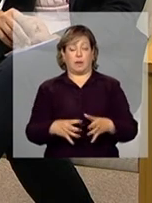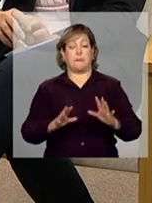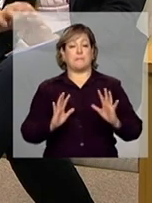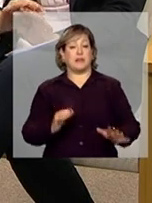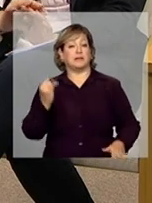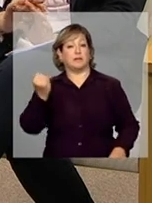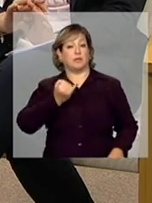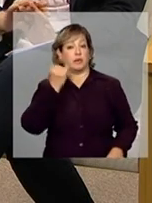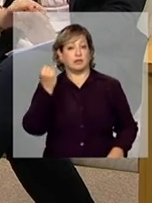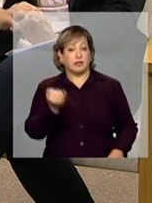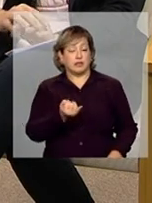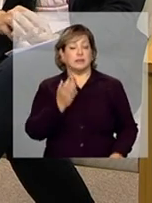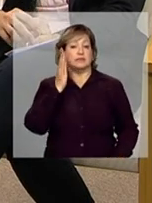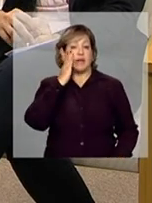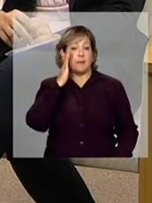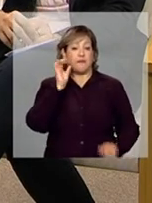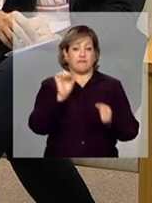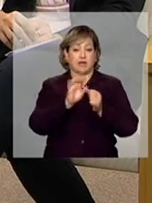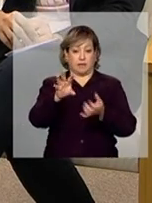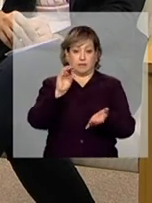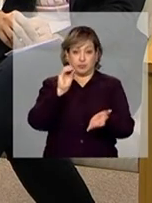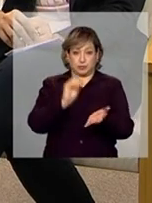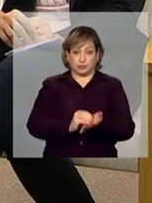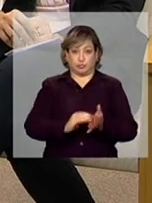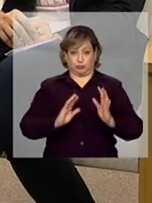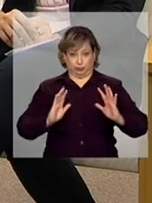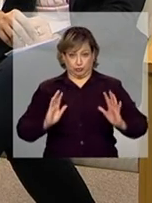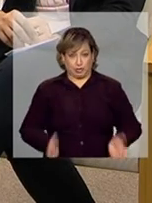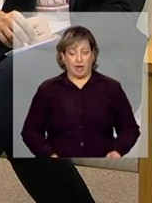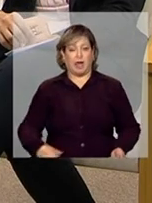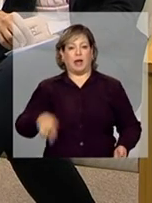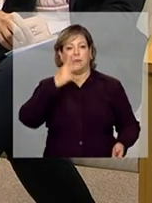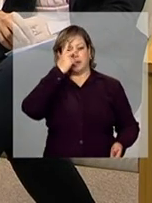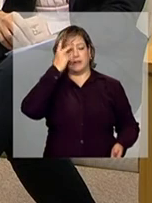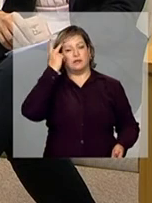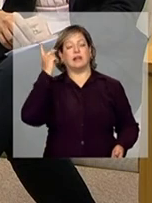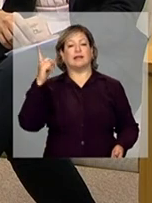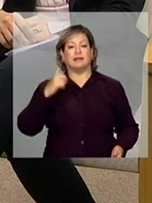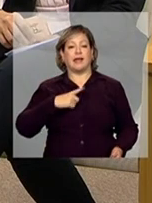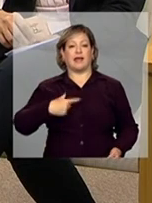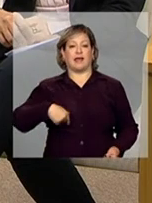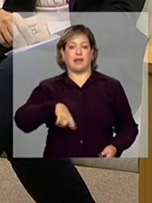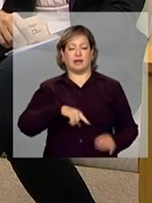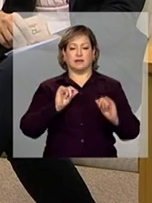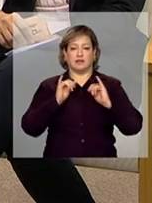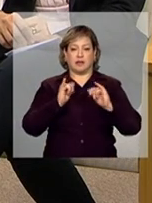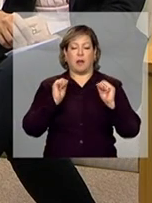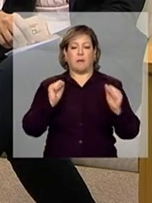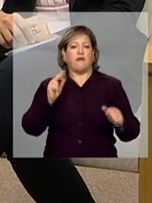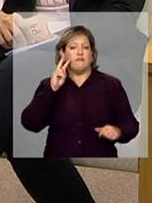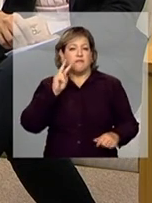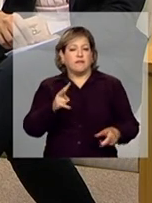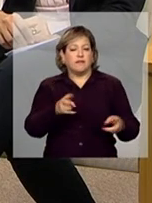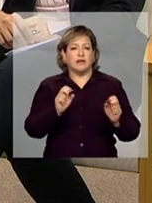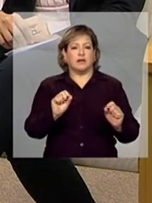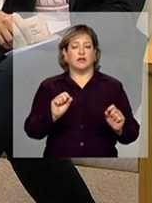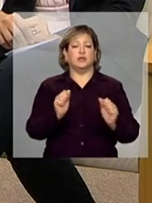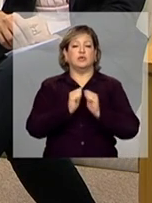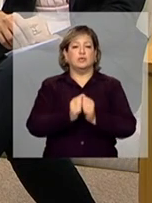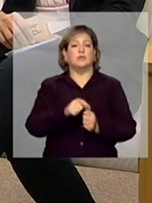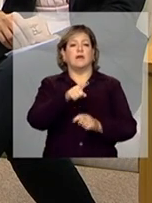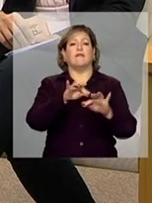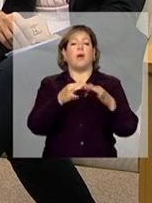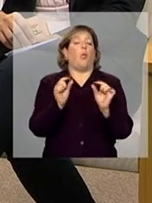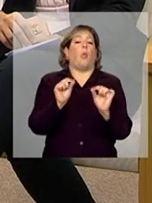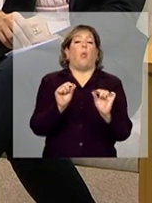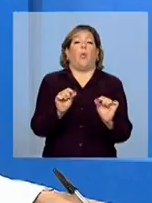tendo sido feito esse registro, que as pessoas de posse desses dados possam verificar, junto às famílias, o que de fato está